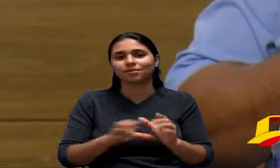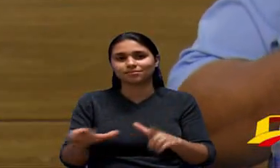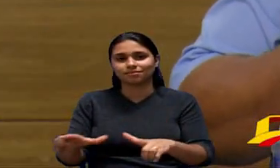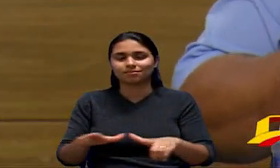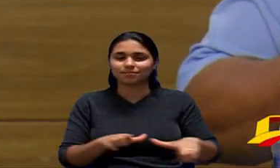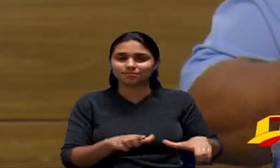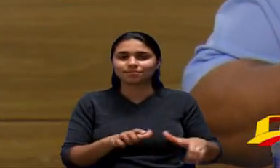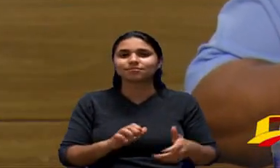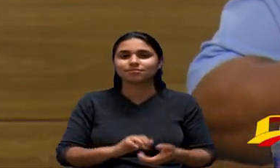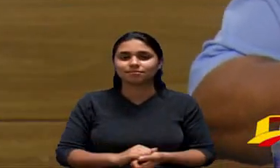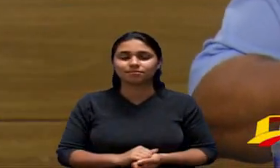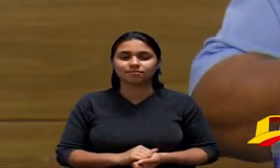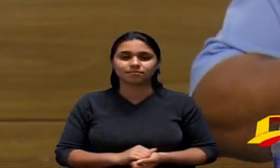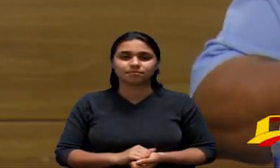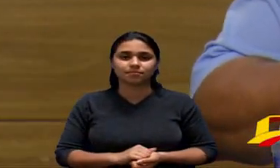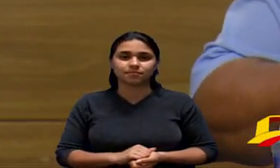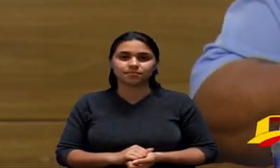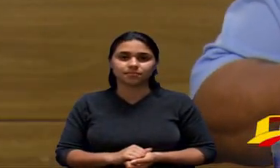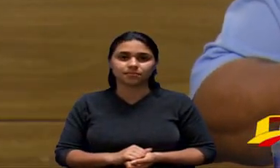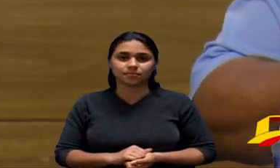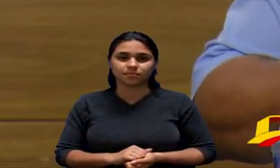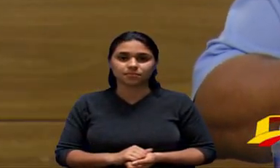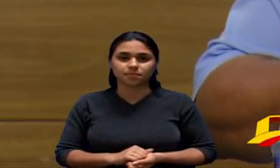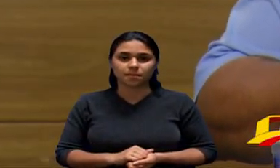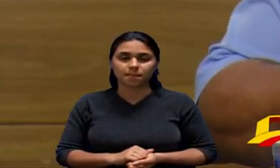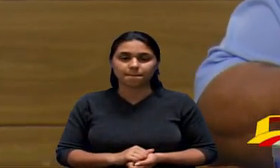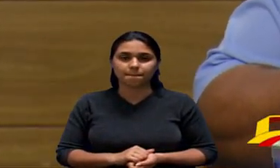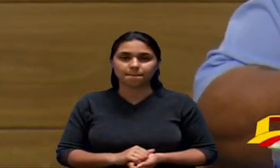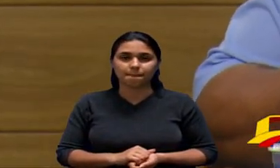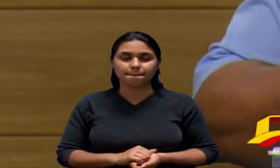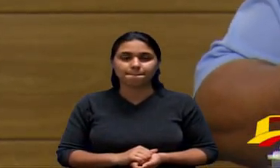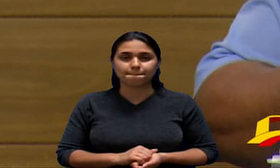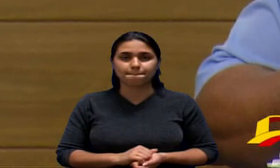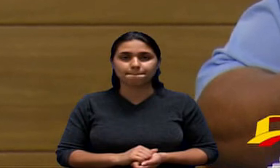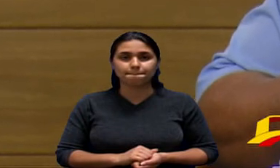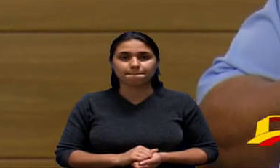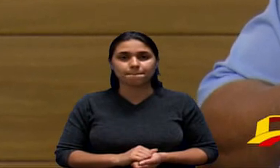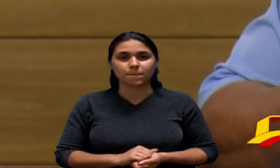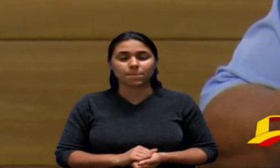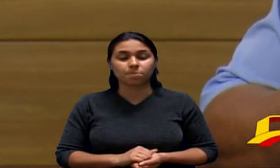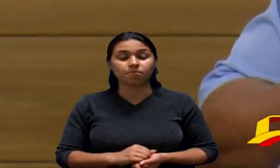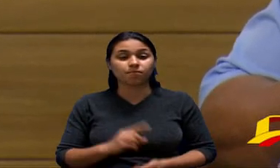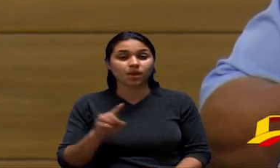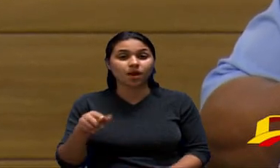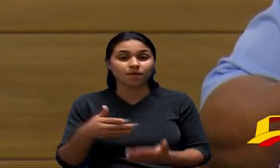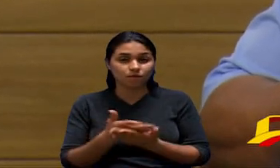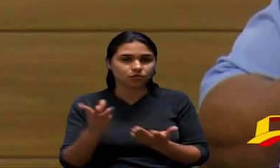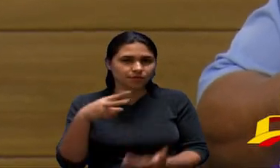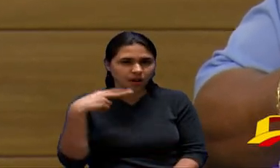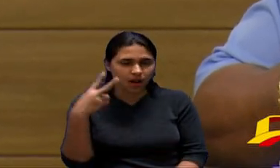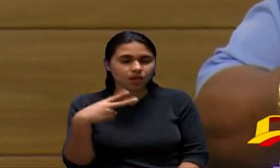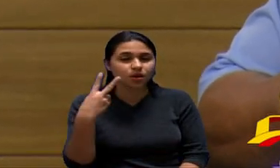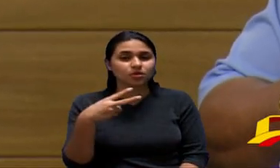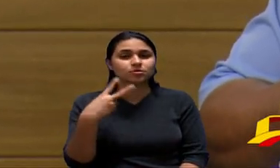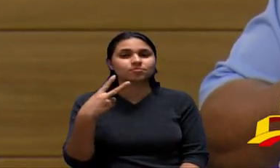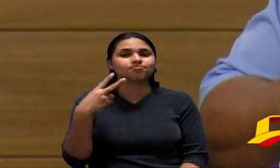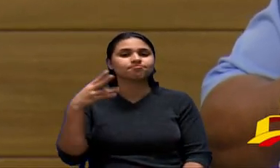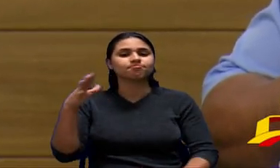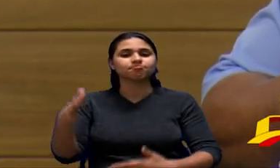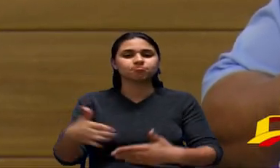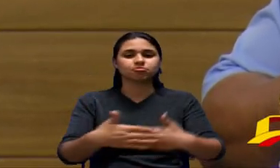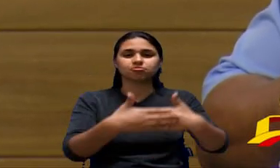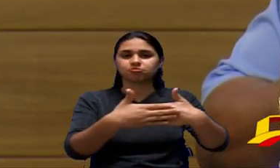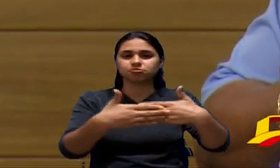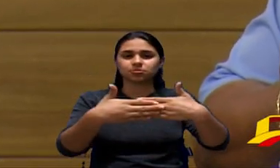forma até eu conversando com o deputado e é interessante vocês vereadores os vereadores eles são para-choque da